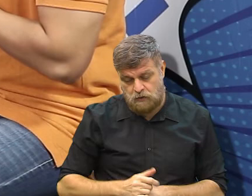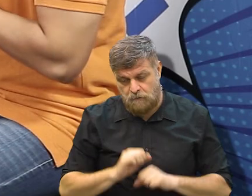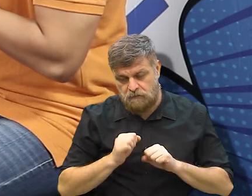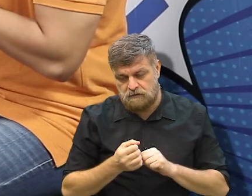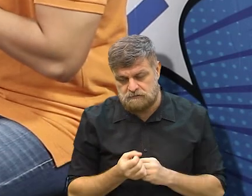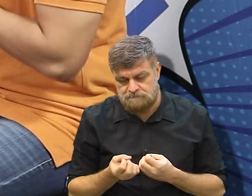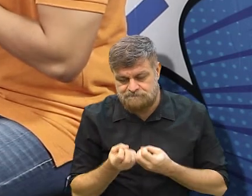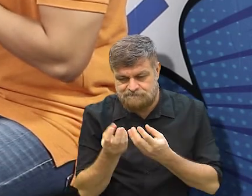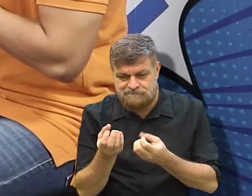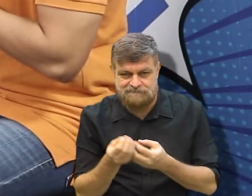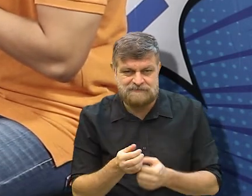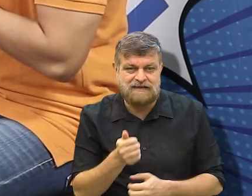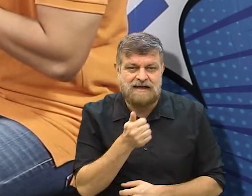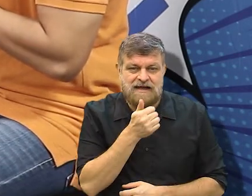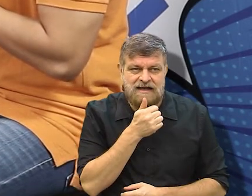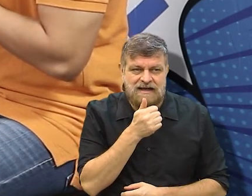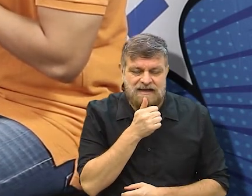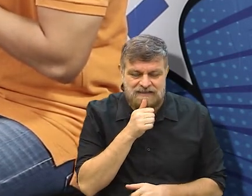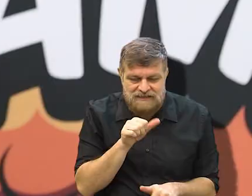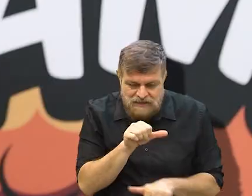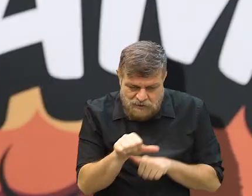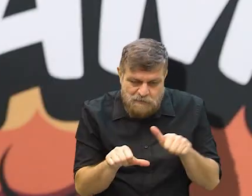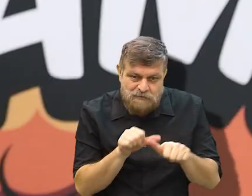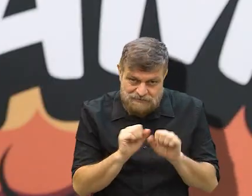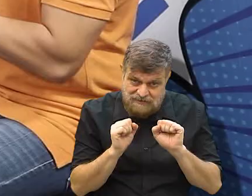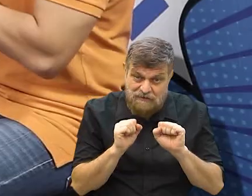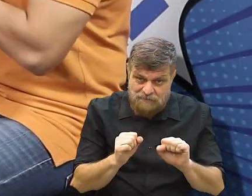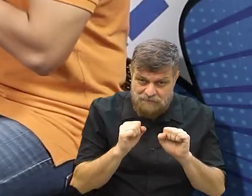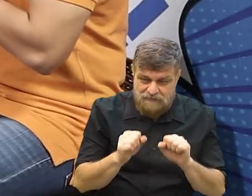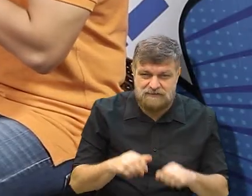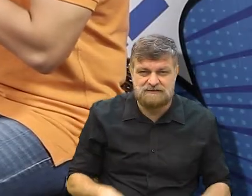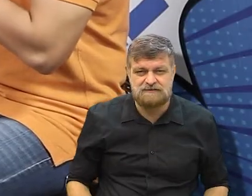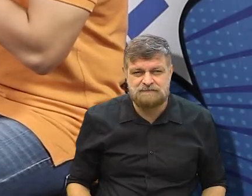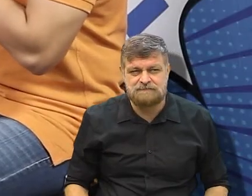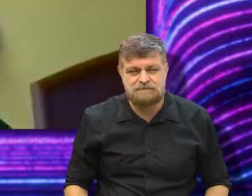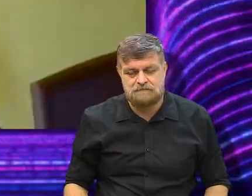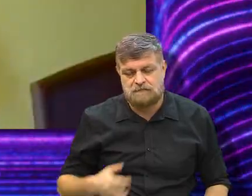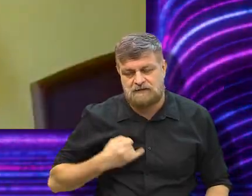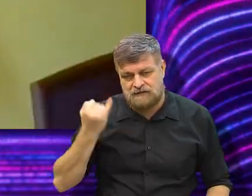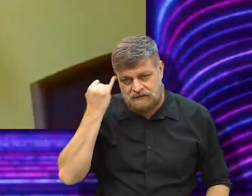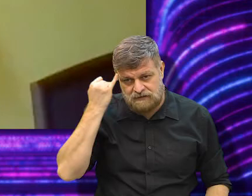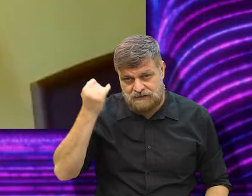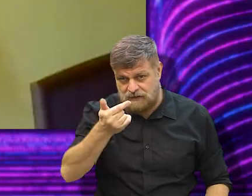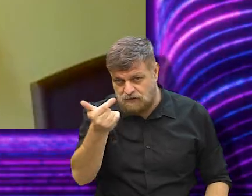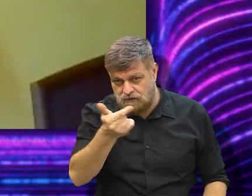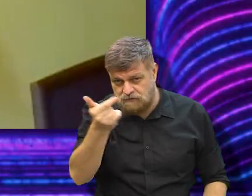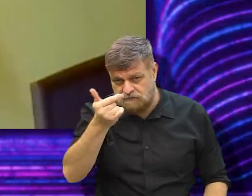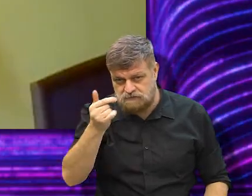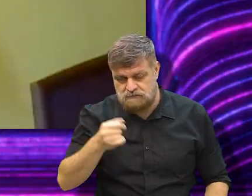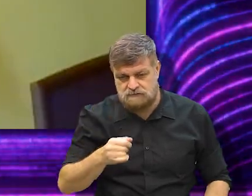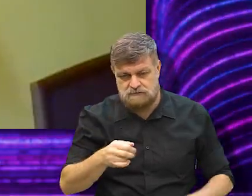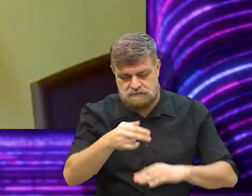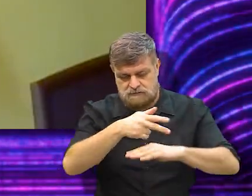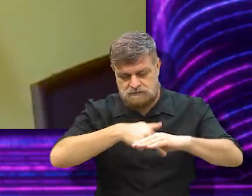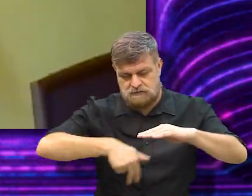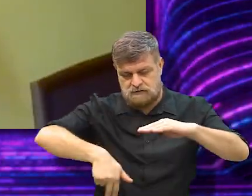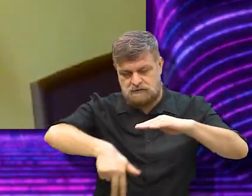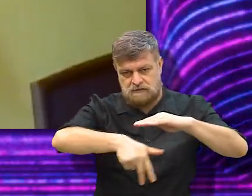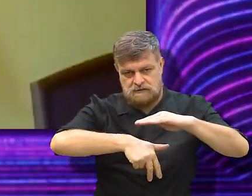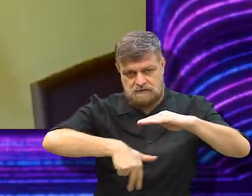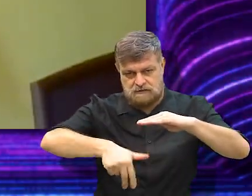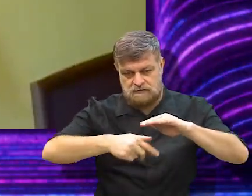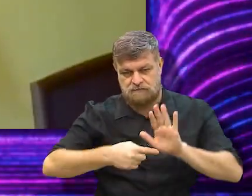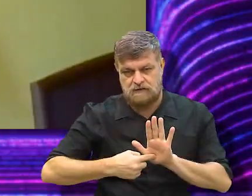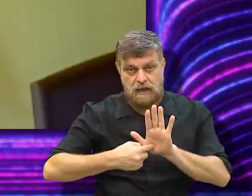adiantar, mas sempre pensando que ainda as coisas podem mudar. Então a minha ideia, o segundo é Subterrâneo